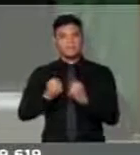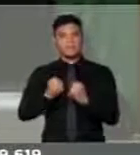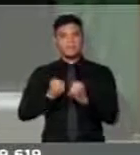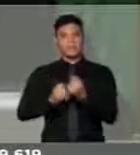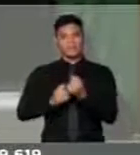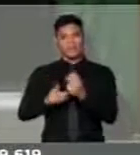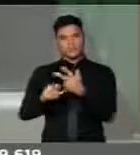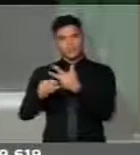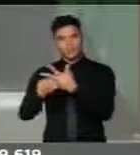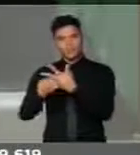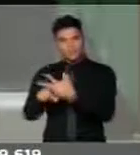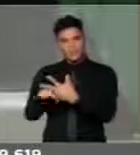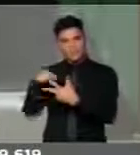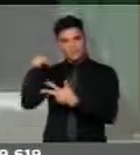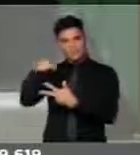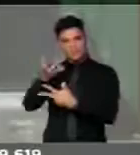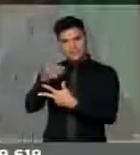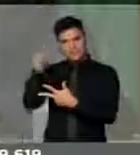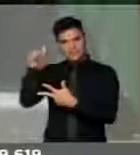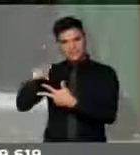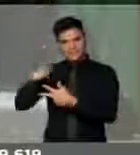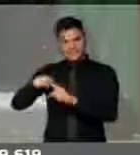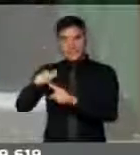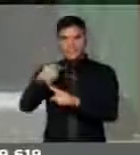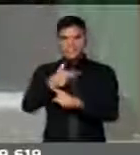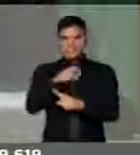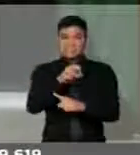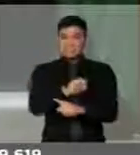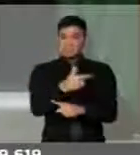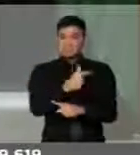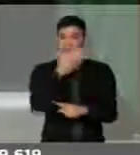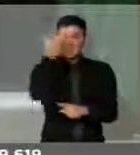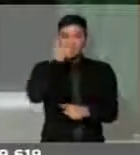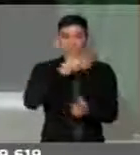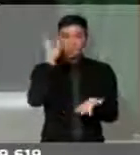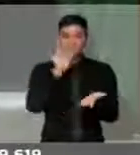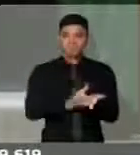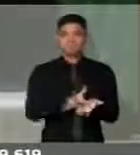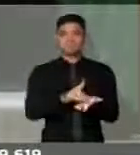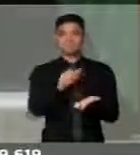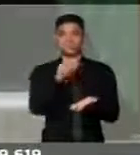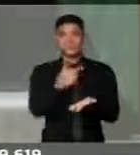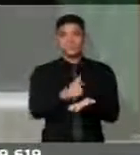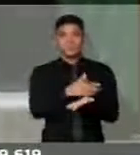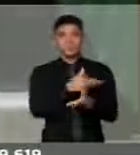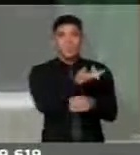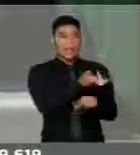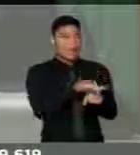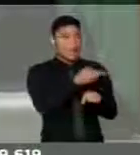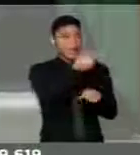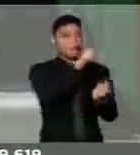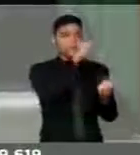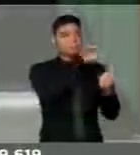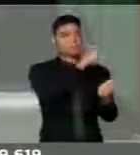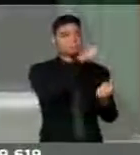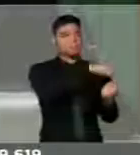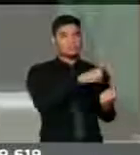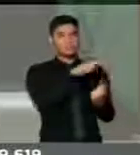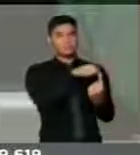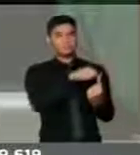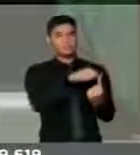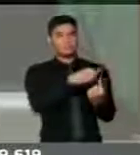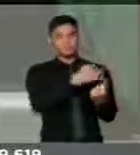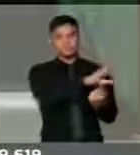impeachment, não tendo crime de responsabilidade, eles estão buscando outras coisas, tanto que o presidente da casa botou o Delcídio